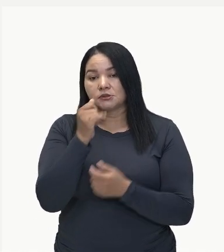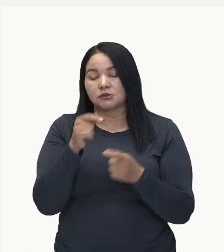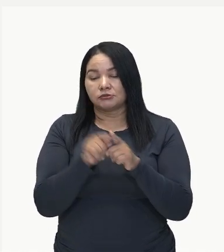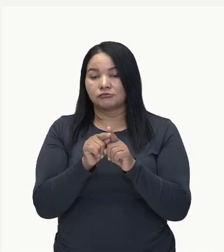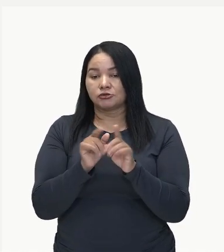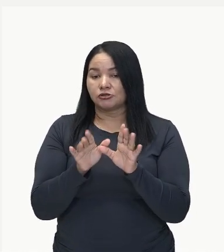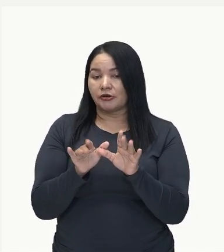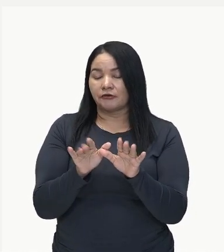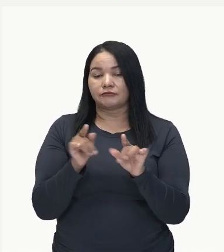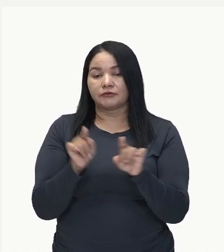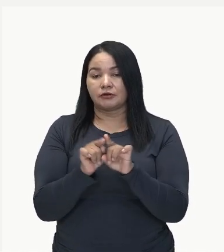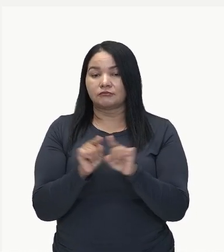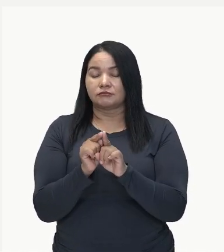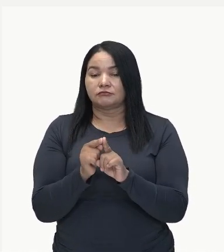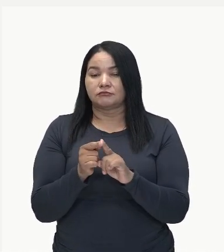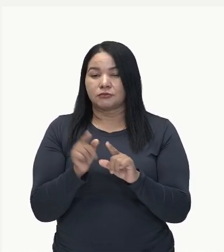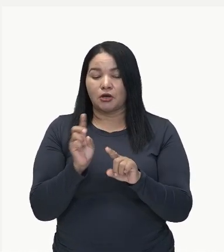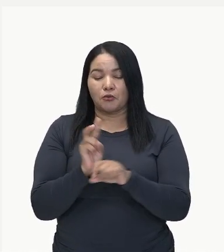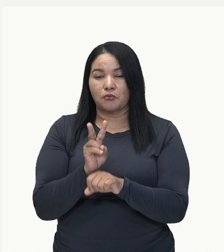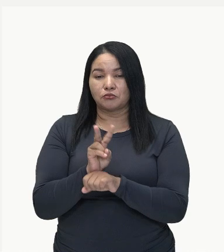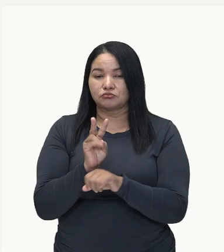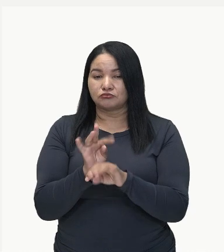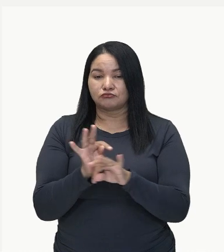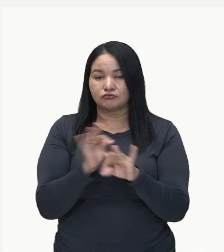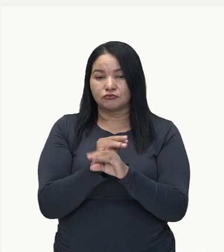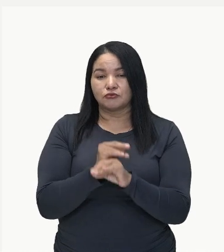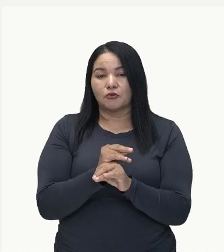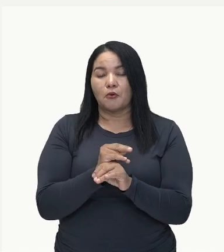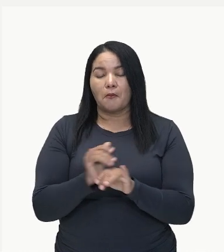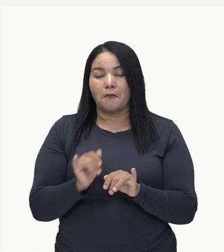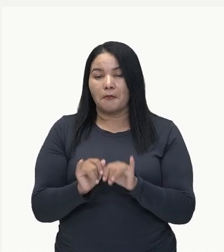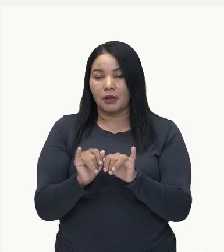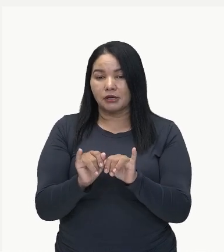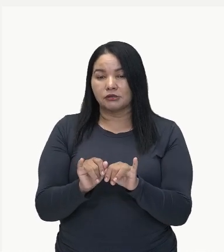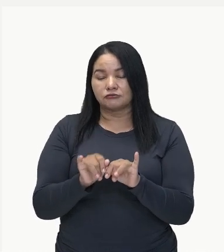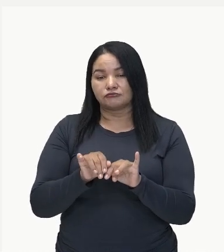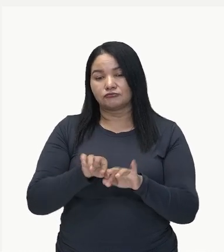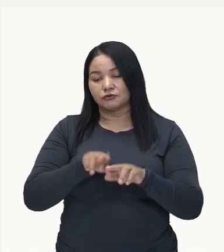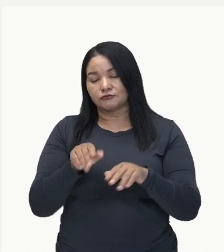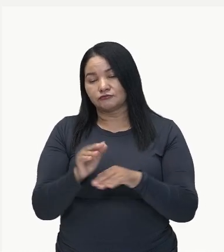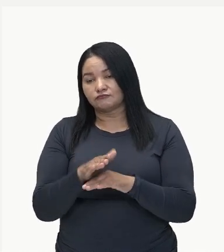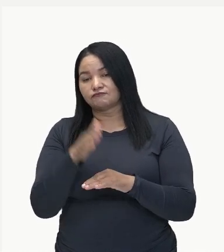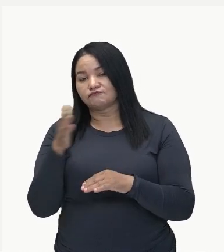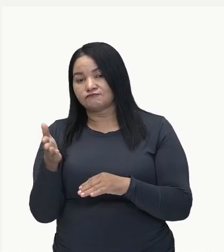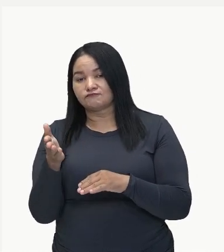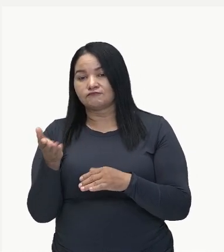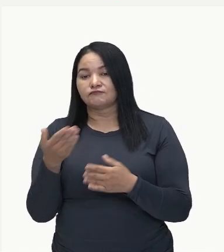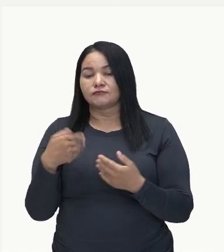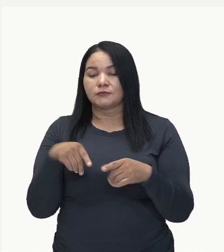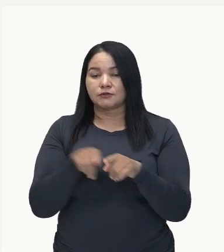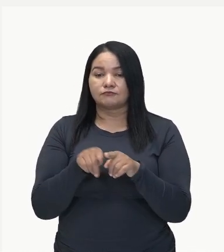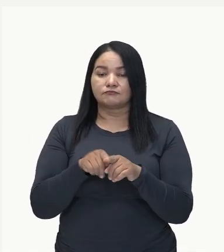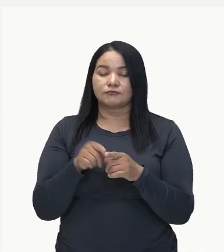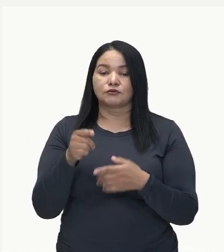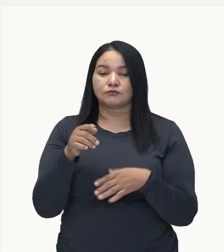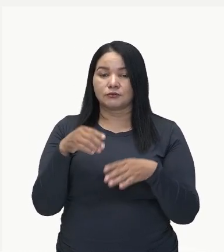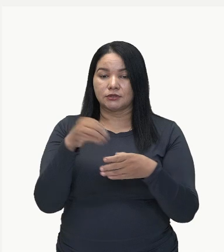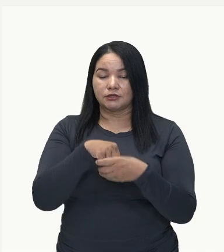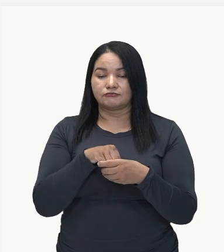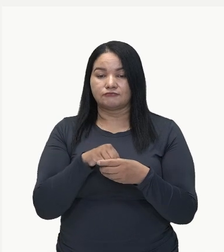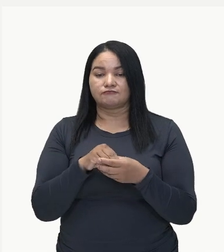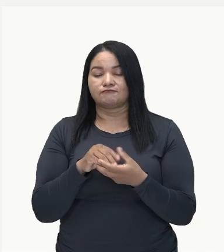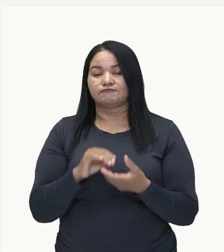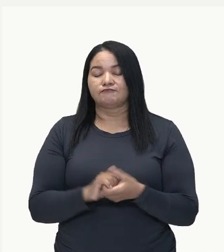com segurança alimentar para atender tanto o mercado interno quanto o mercado externo. A gente também fala da pesca.